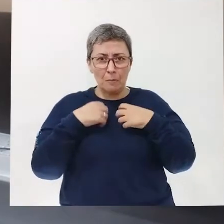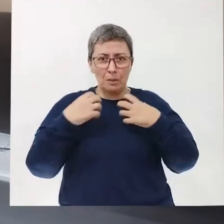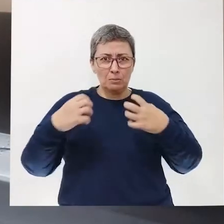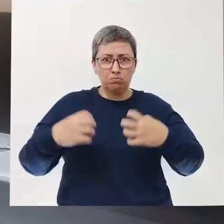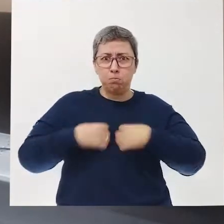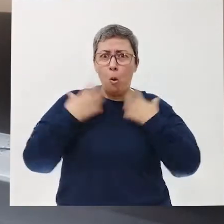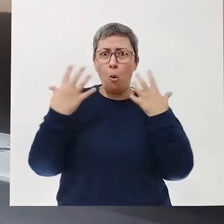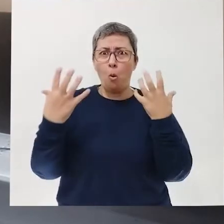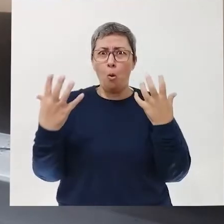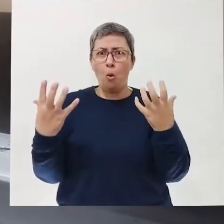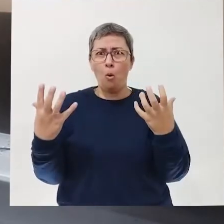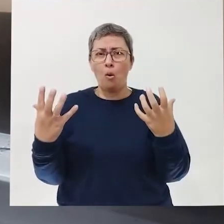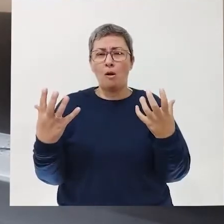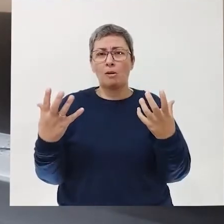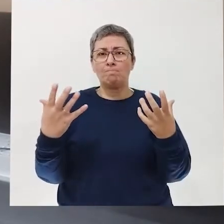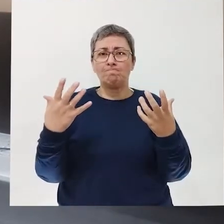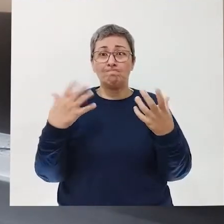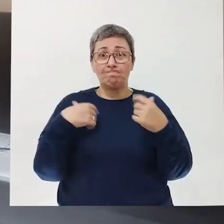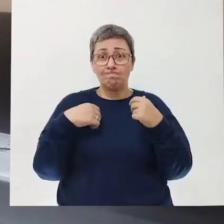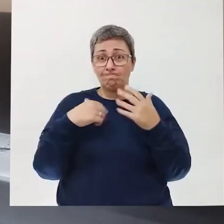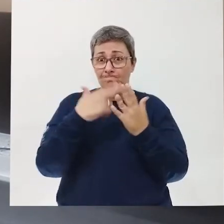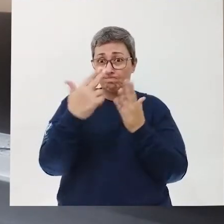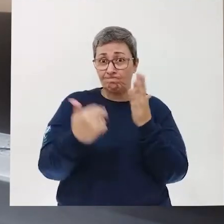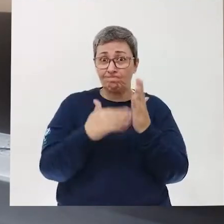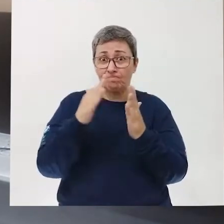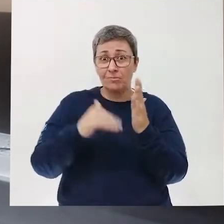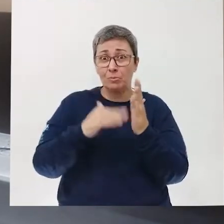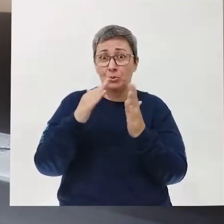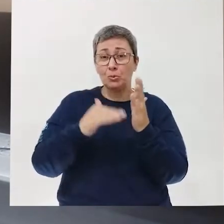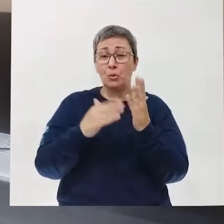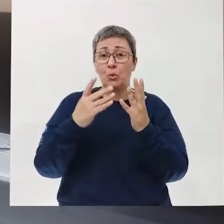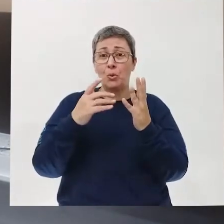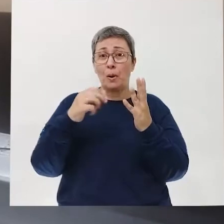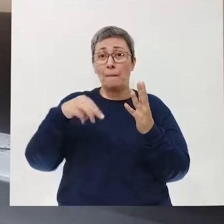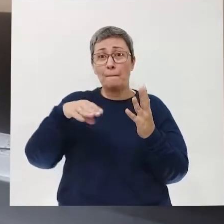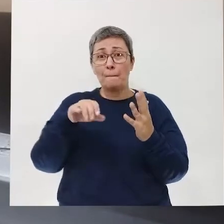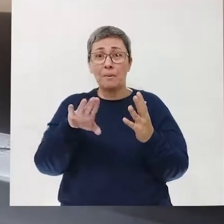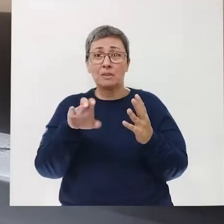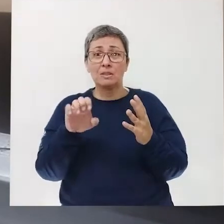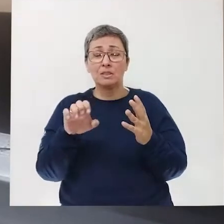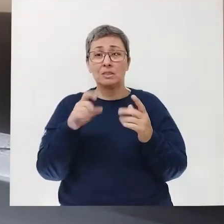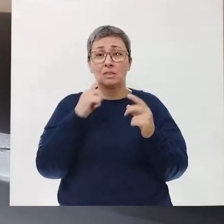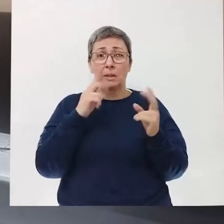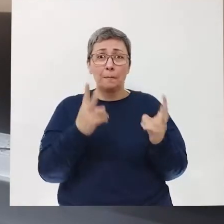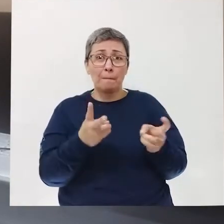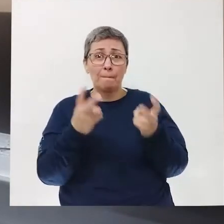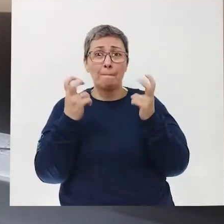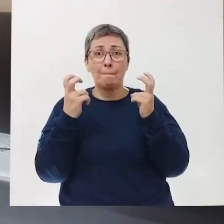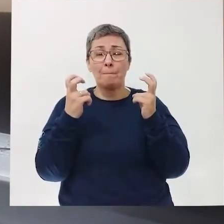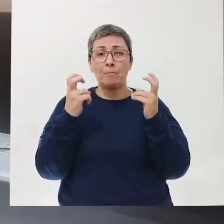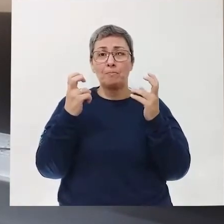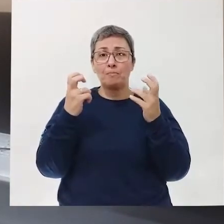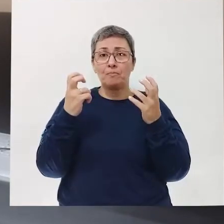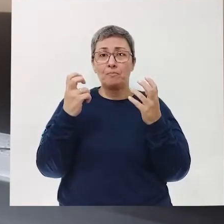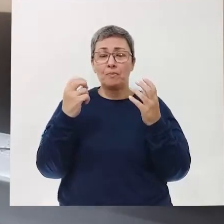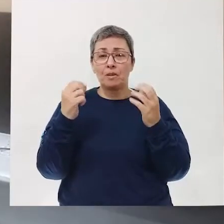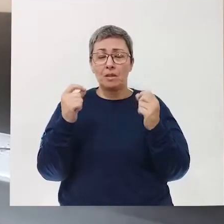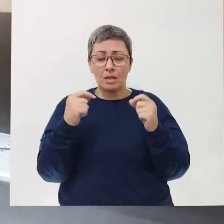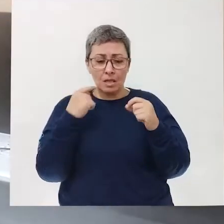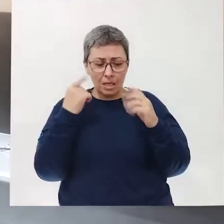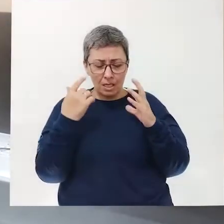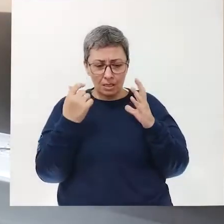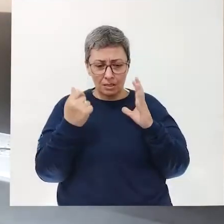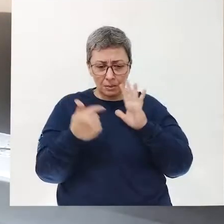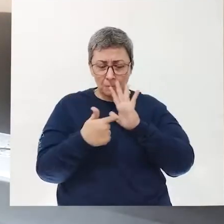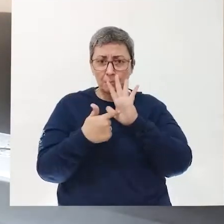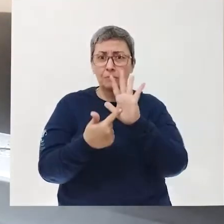explodem, né? E na pintura do Munch, a gente percebe que ele